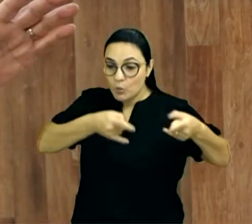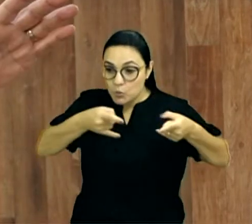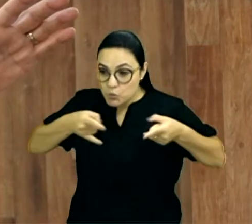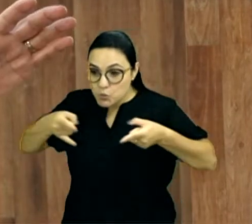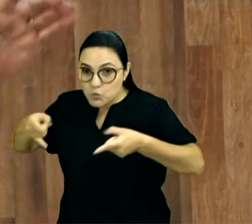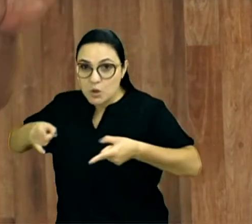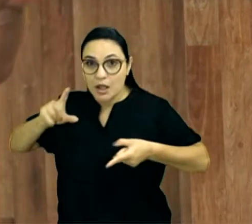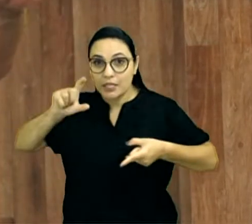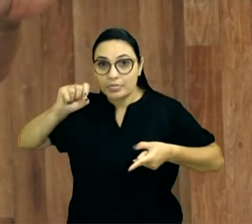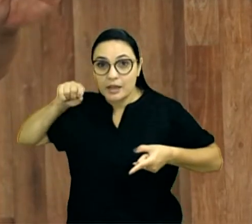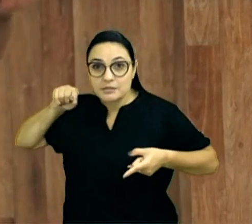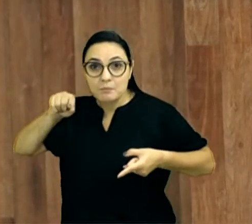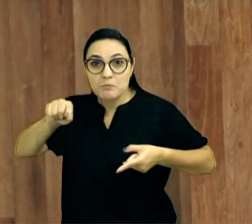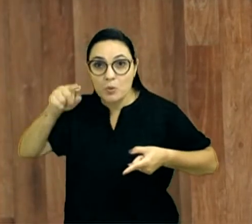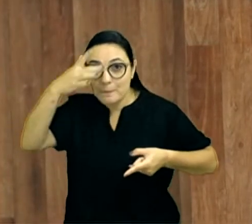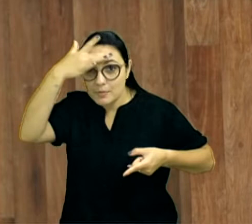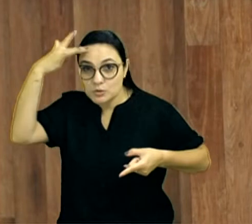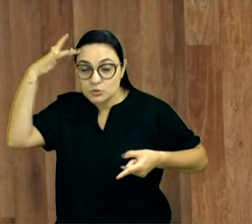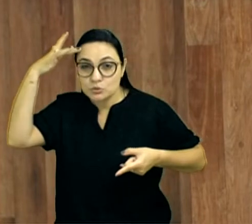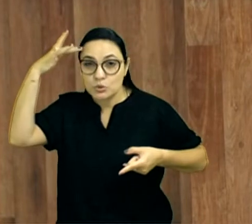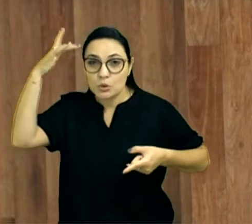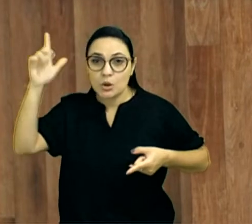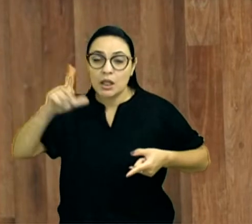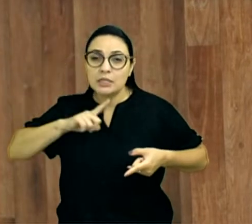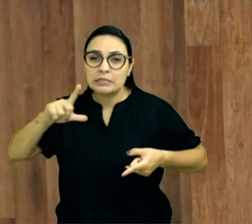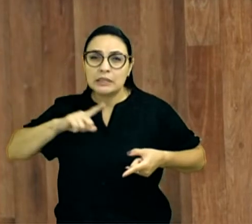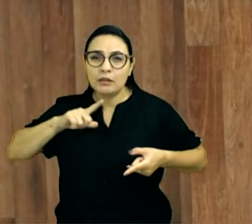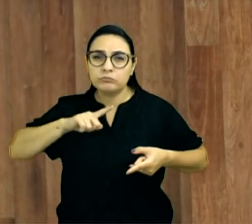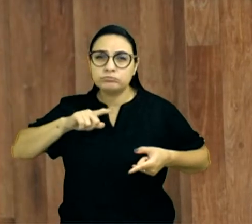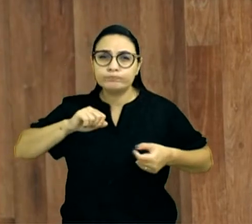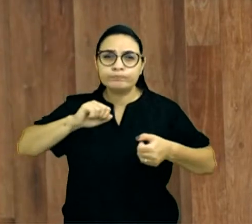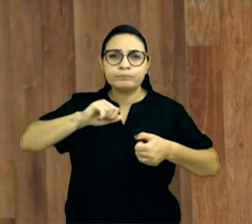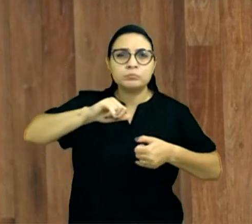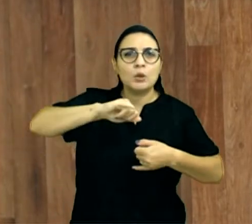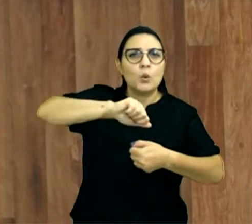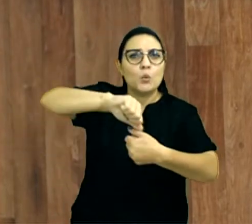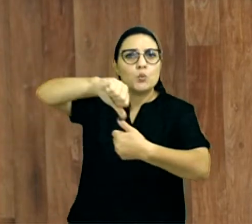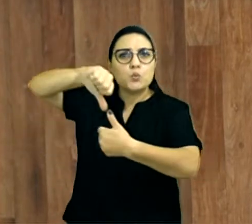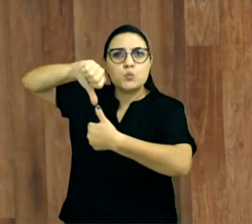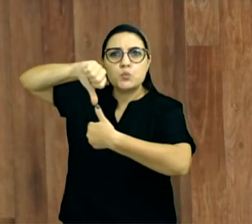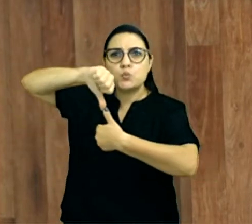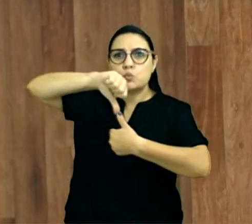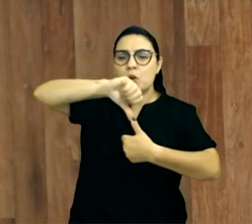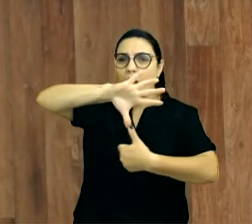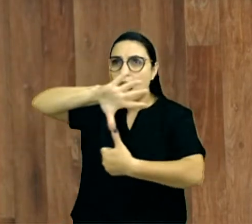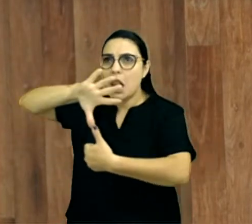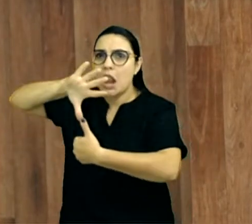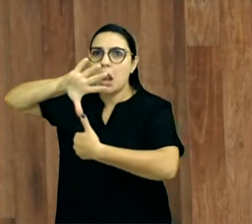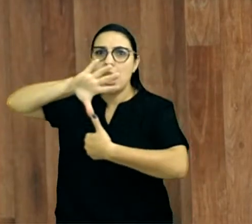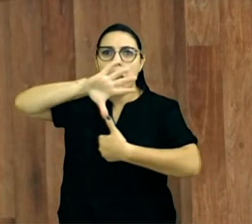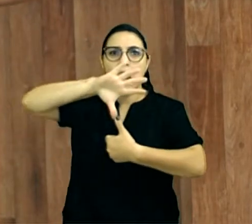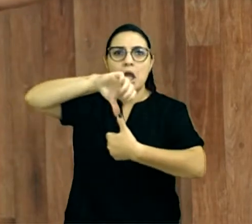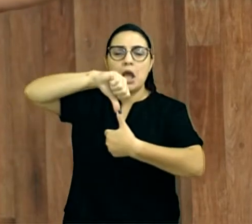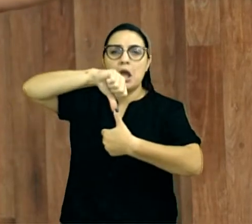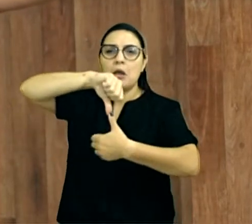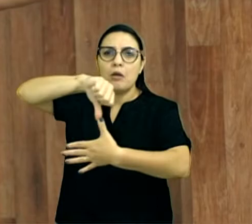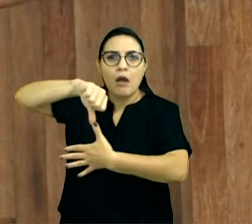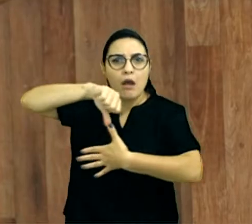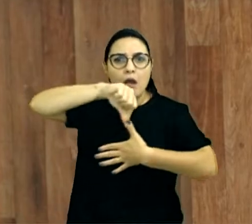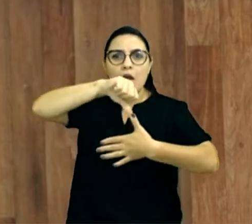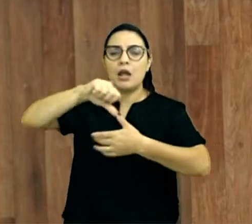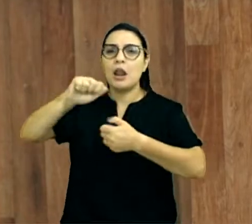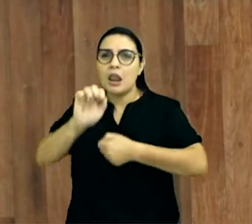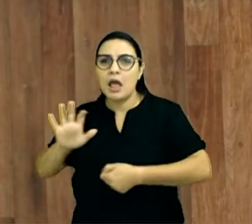América Latina, pessoal do Brasil, Argentina, inclusive o pastor Rubem Cassavé ficou do meu ladinho, assim, e tinha um pessoal da Ásia,